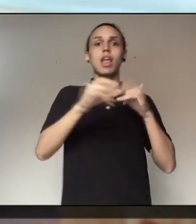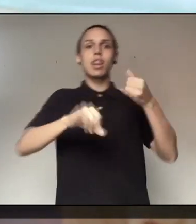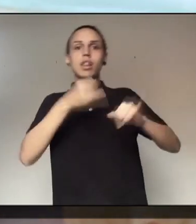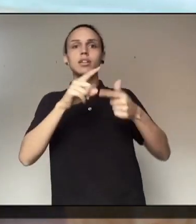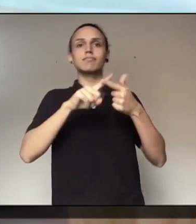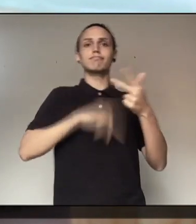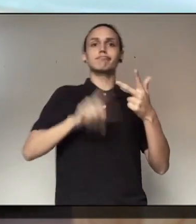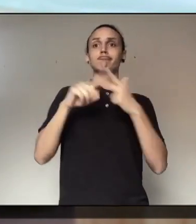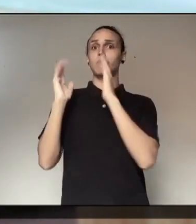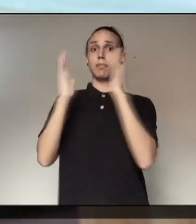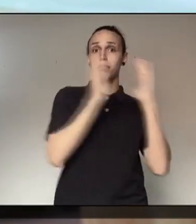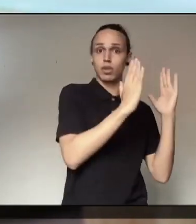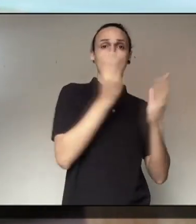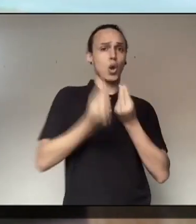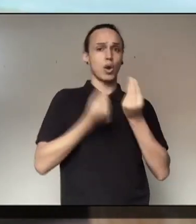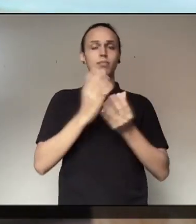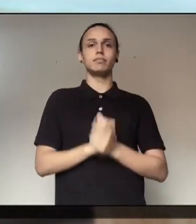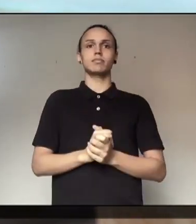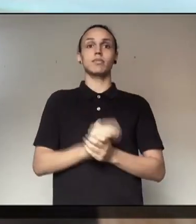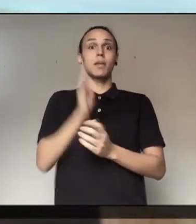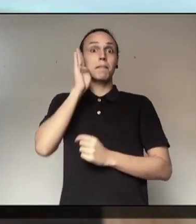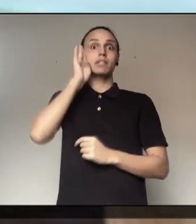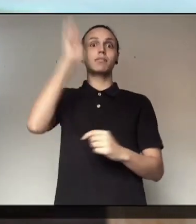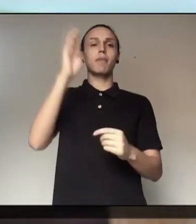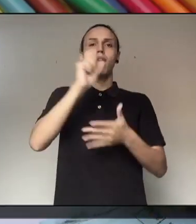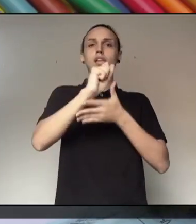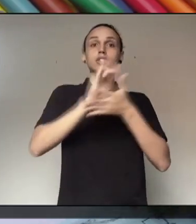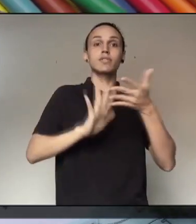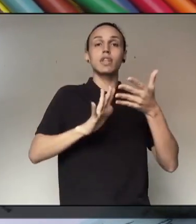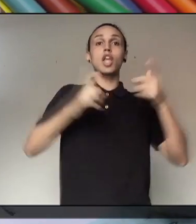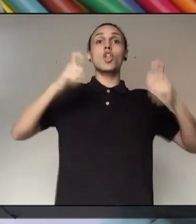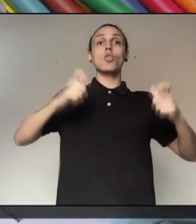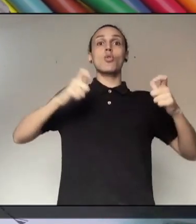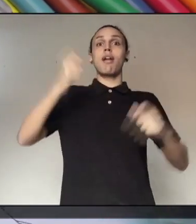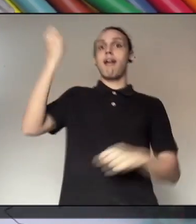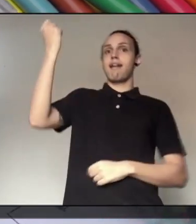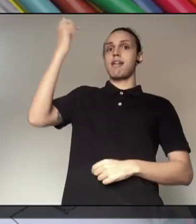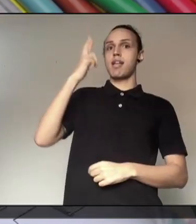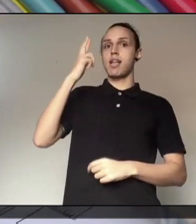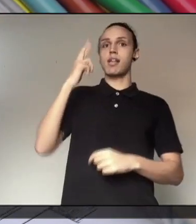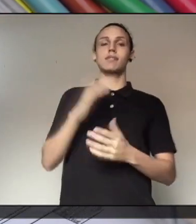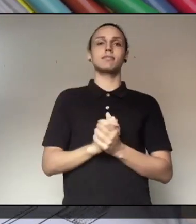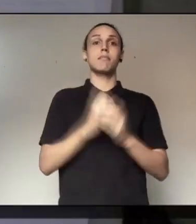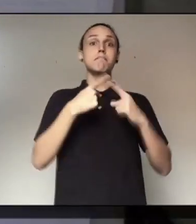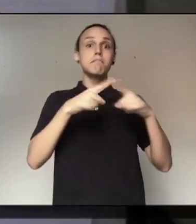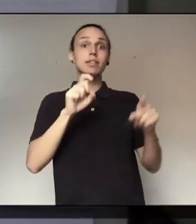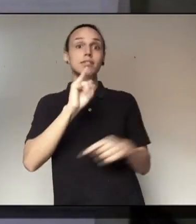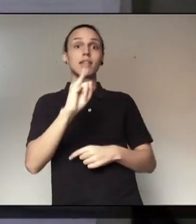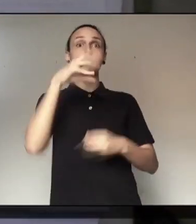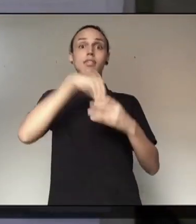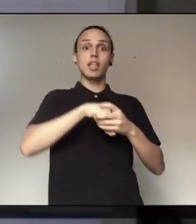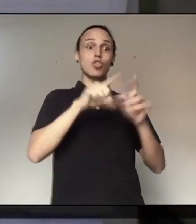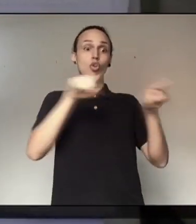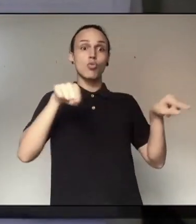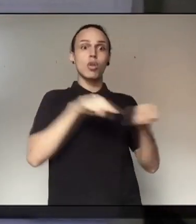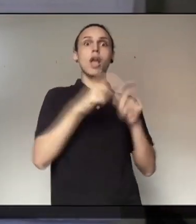a organização das salas de aula, de laboratórios, de bibliotecas. É importante que se priorize, de fato, a realização de atividades em